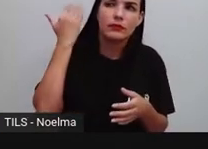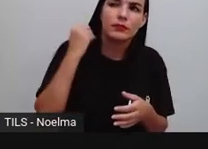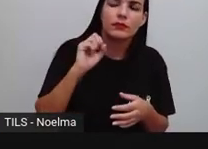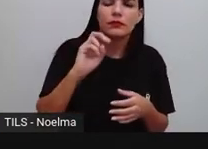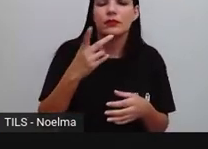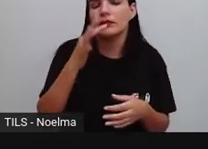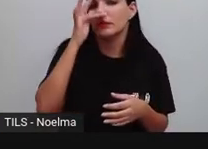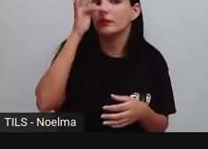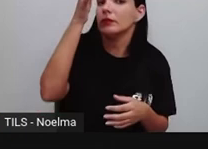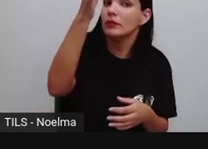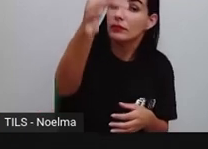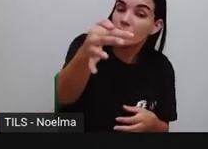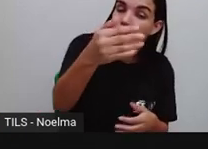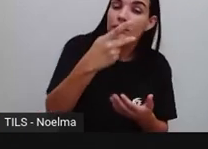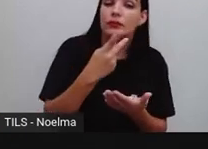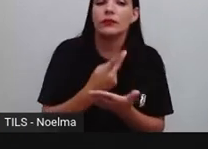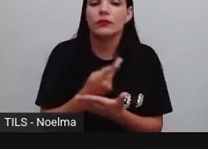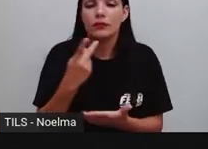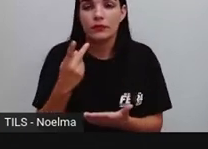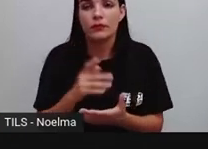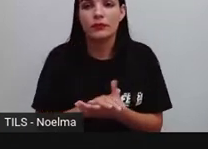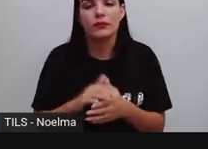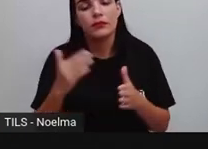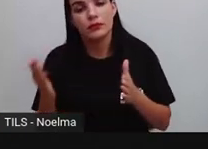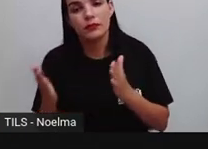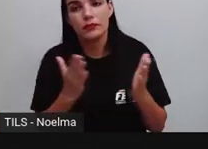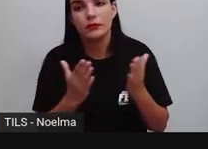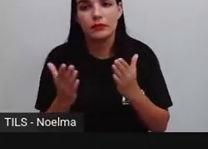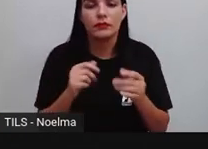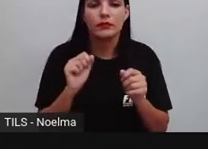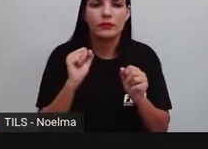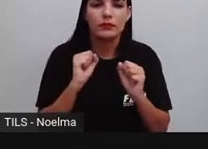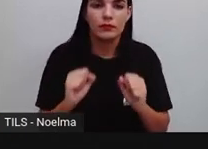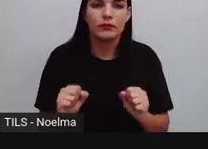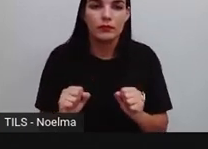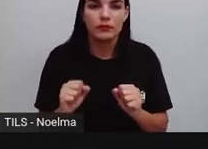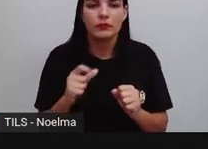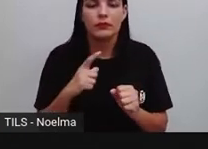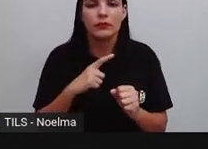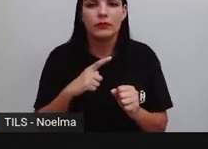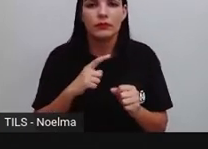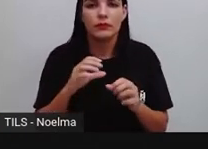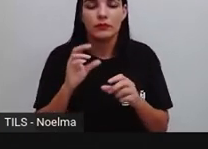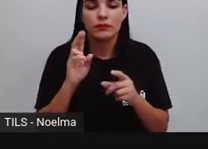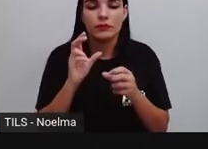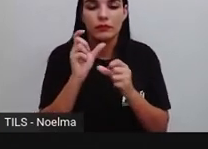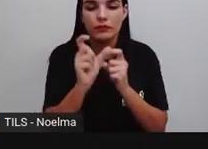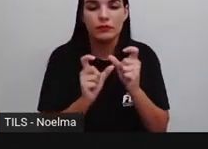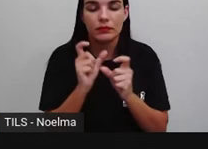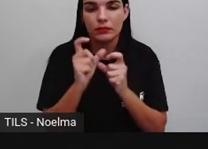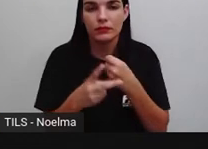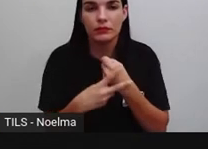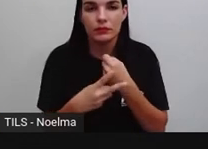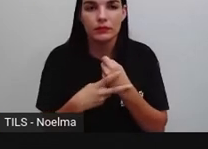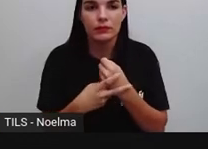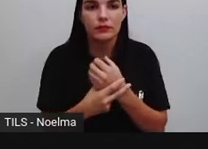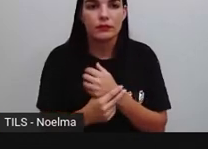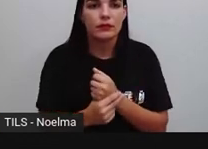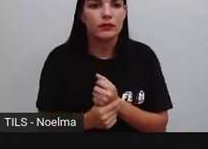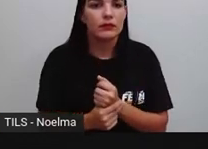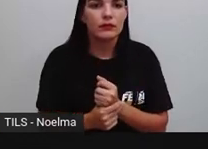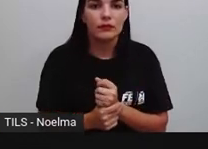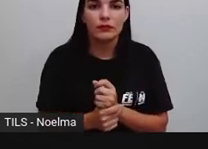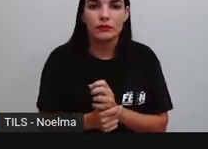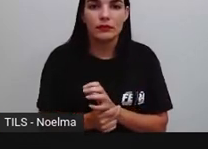ainda vai acontecer. Conforme esses verbos aí, eles estão sendo conjugados, né? Outra coisa que